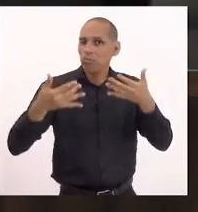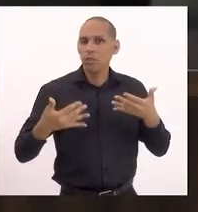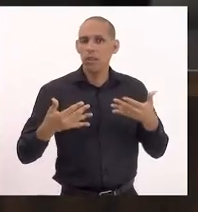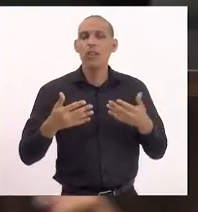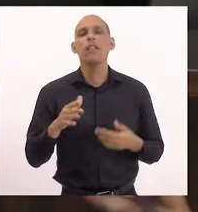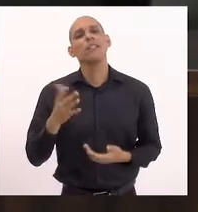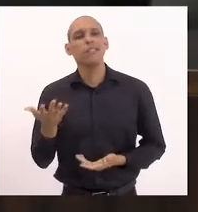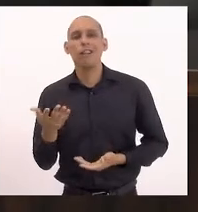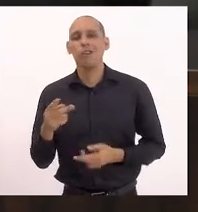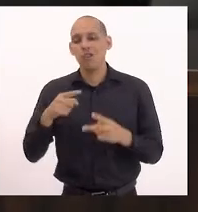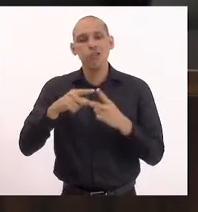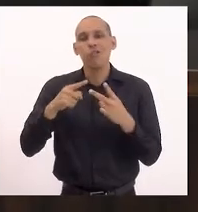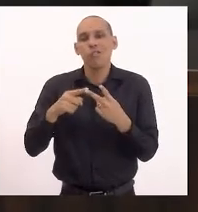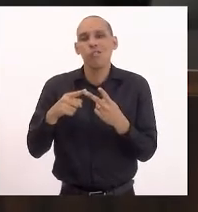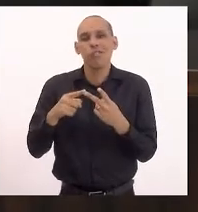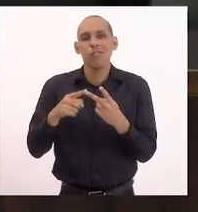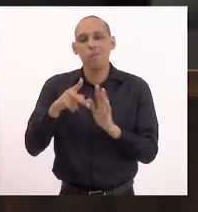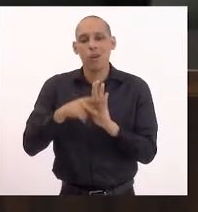as dois autores, está resolvido.